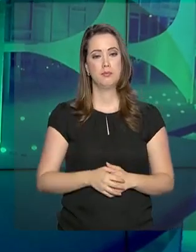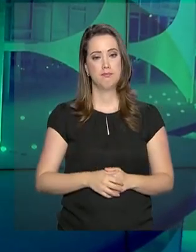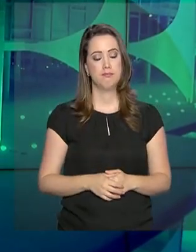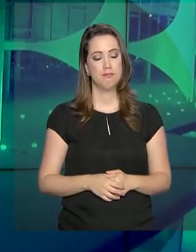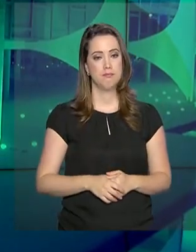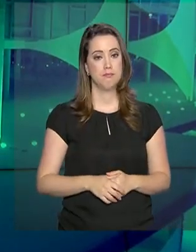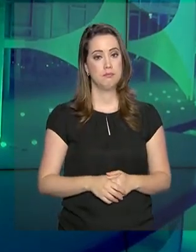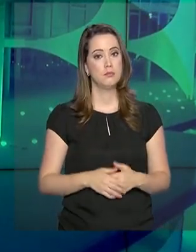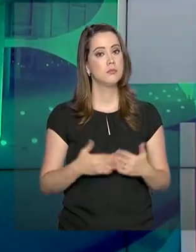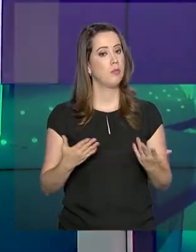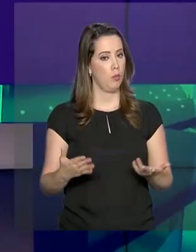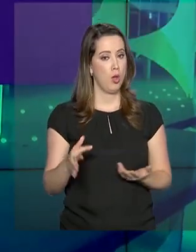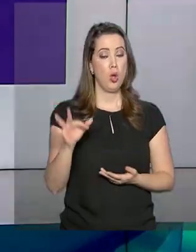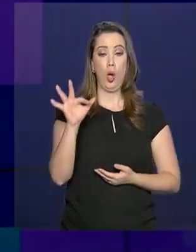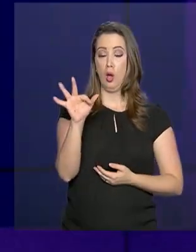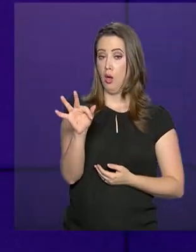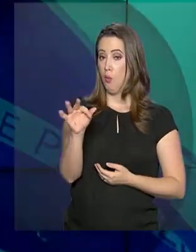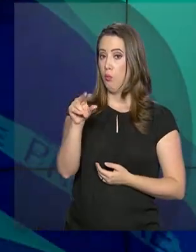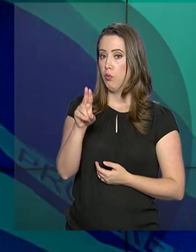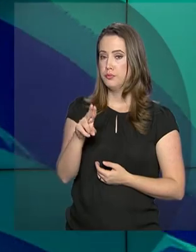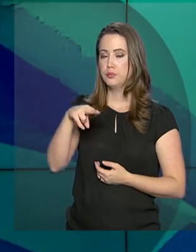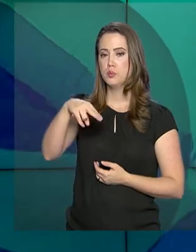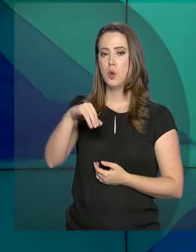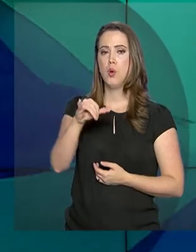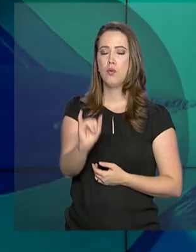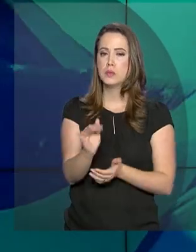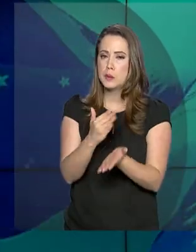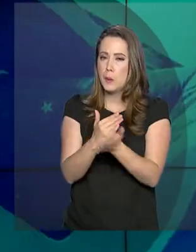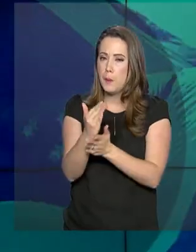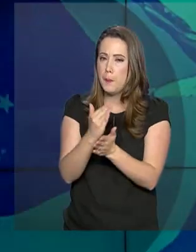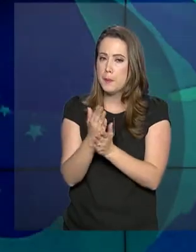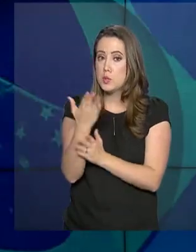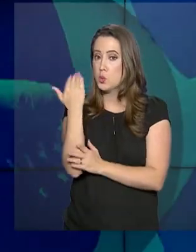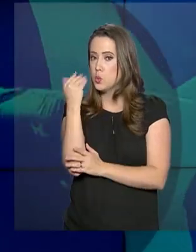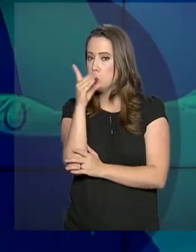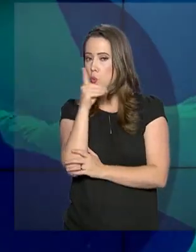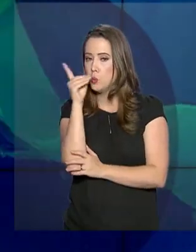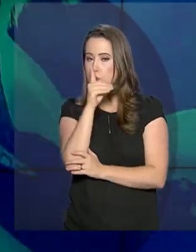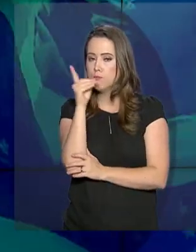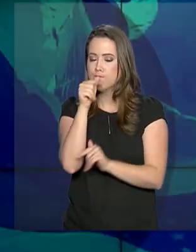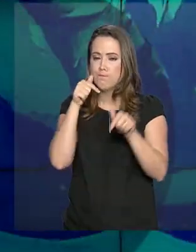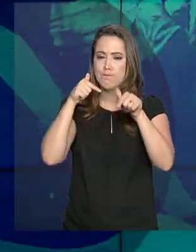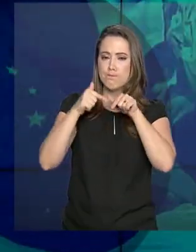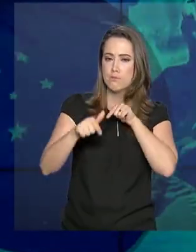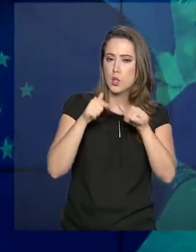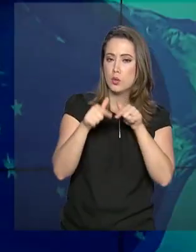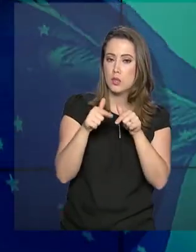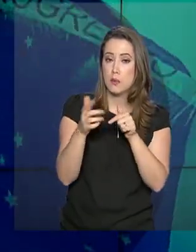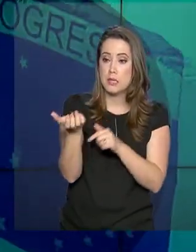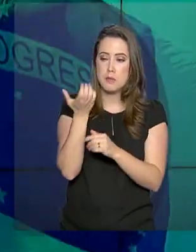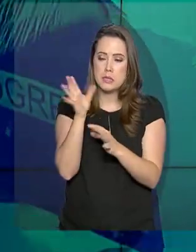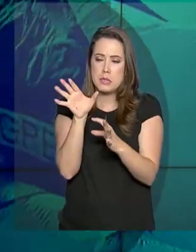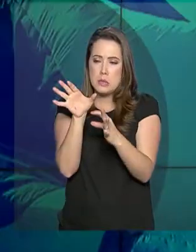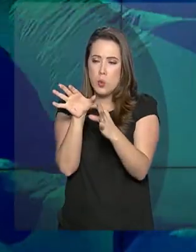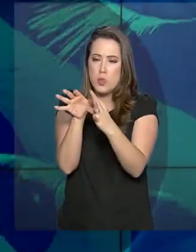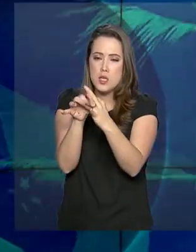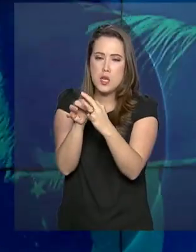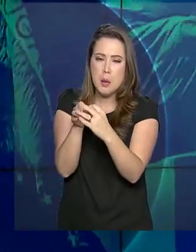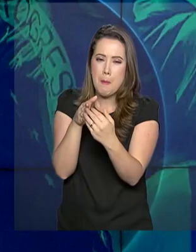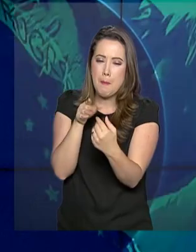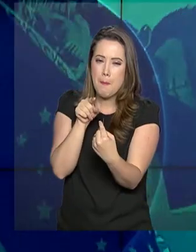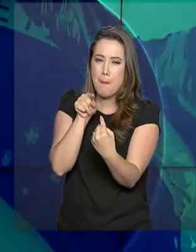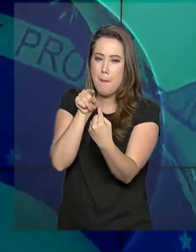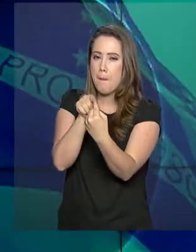A Fundação Nacional do Índio, a FUNAI, começou no último domingo uma expedição para tentar se aproximar de um